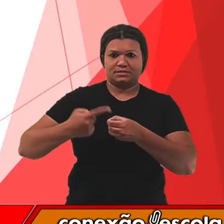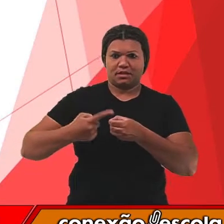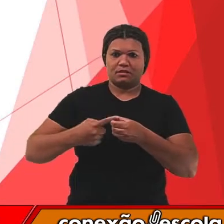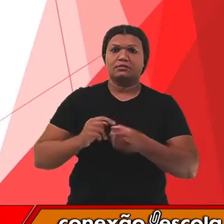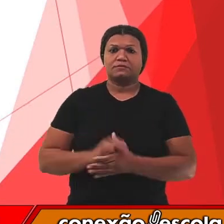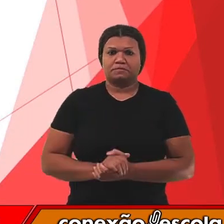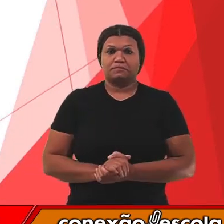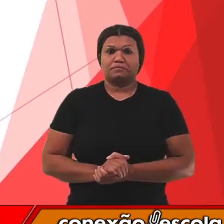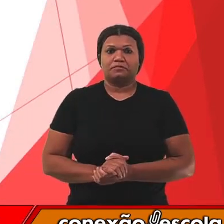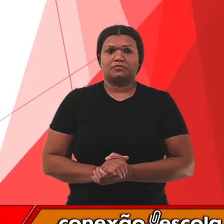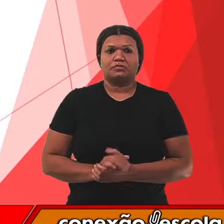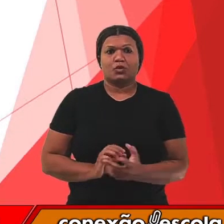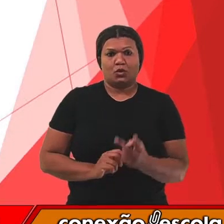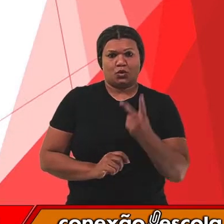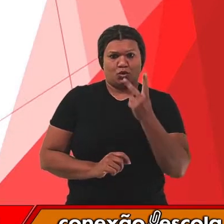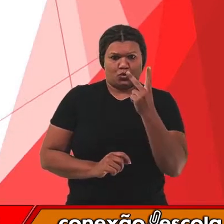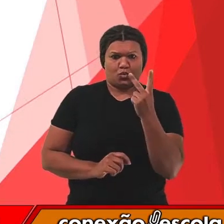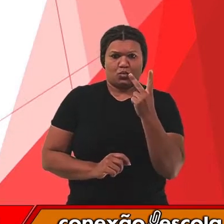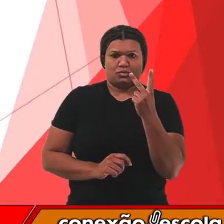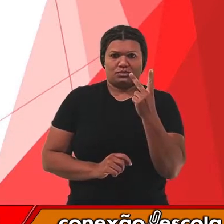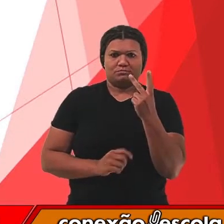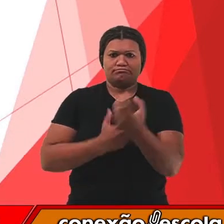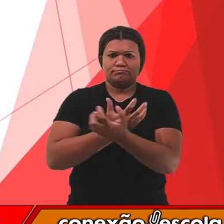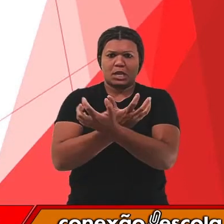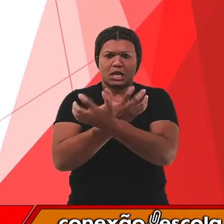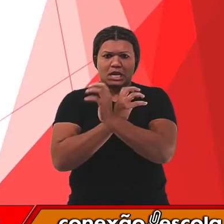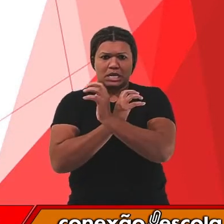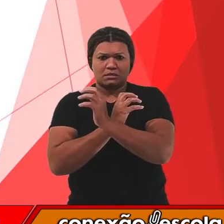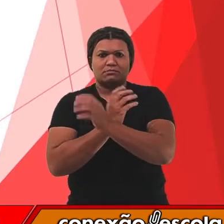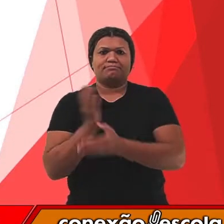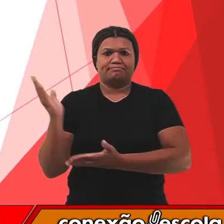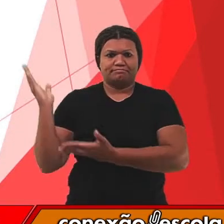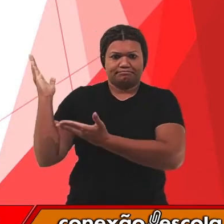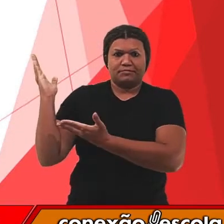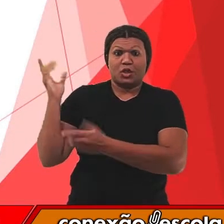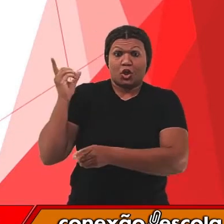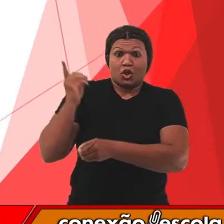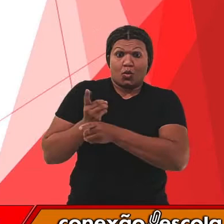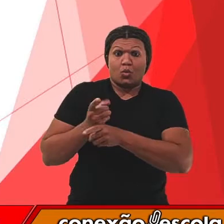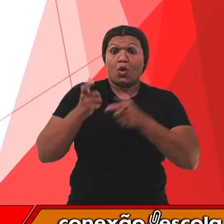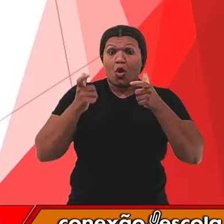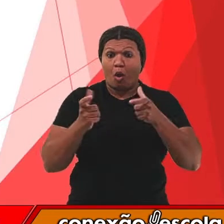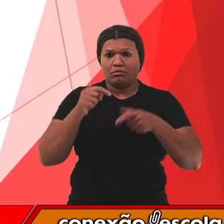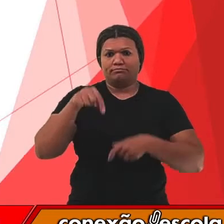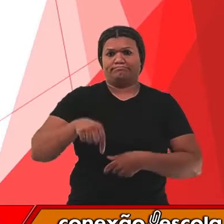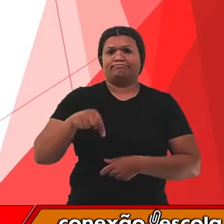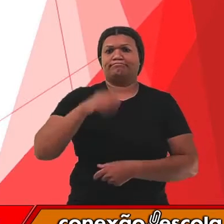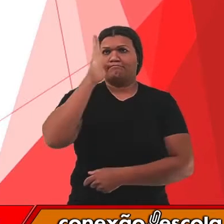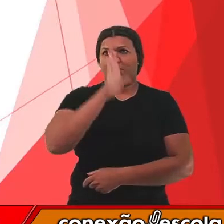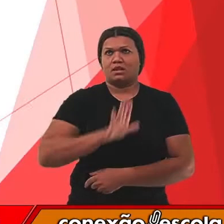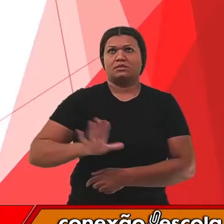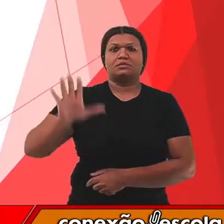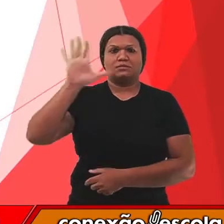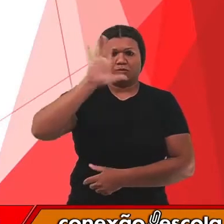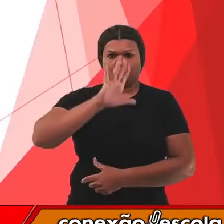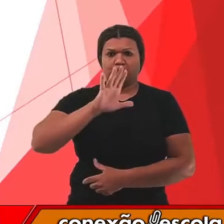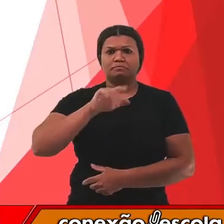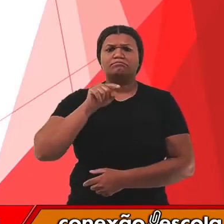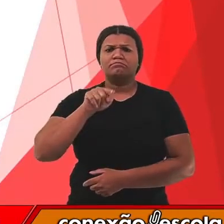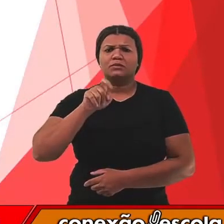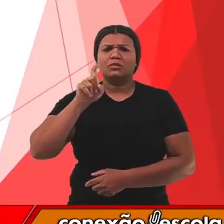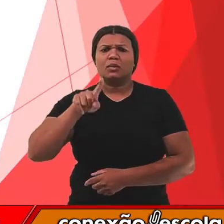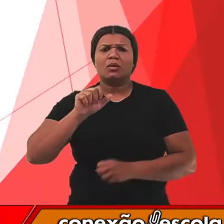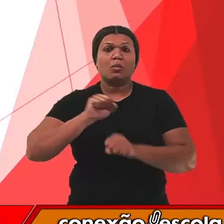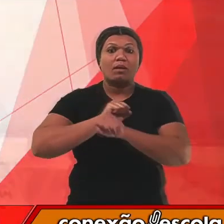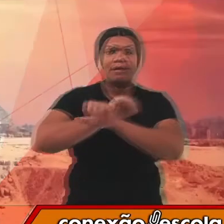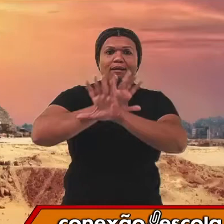um esqueleto completo em cima, o crânio embaixo, também foram todos encontrados no Brasil. Então, isso é uma evidência